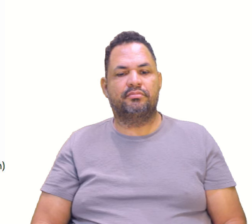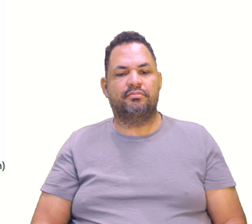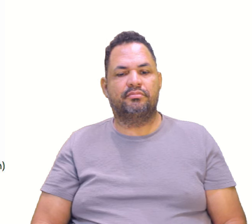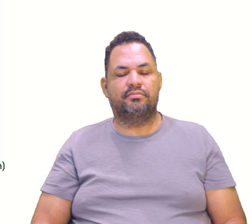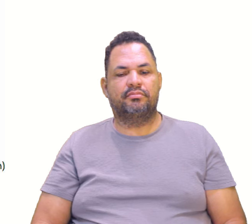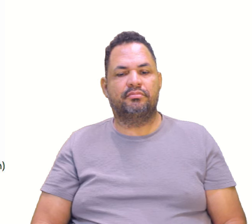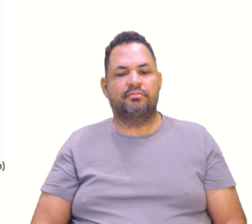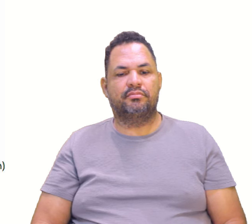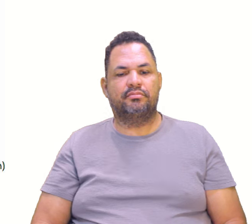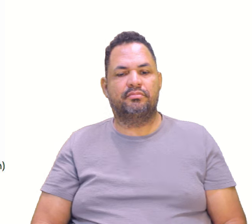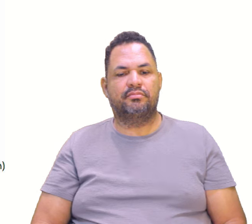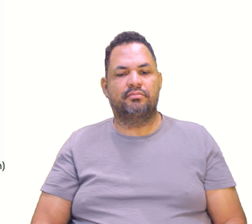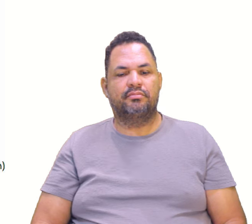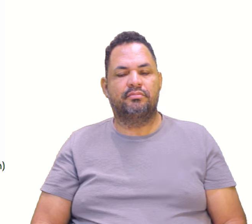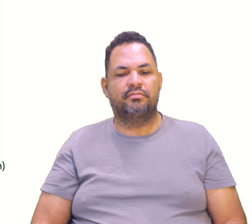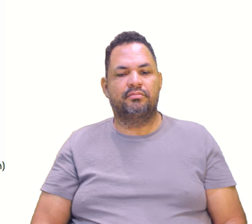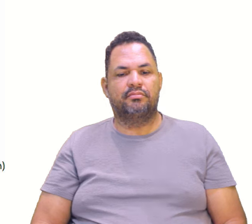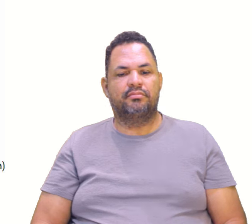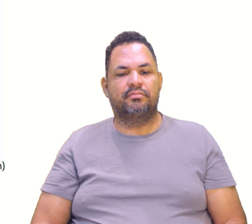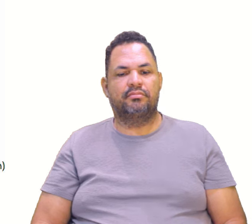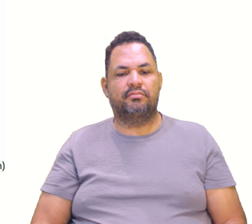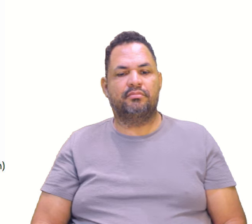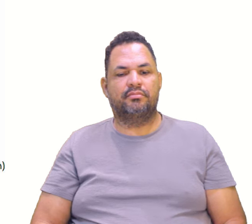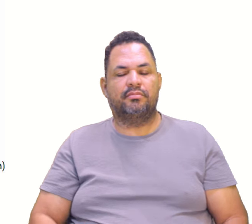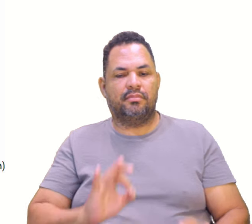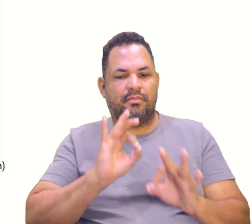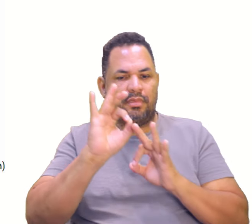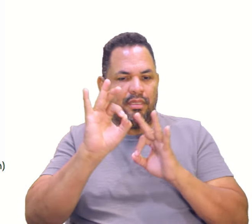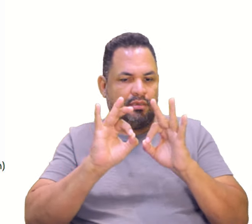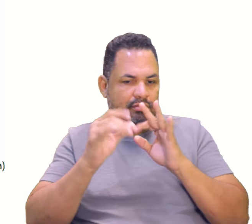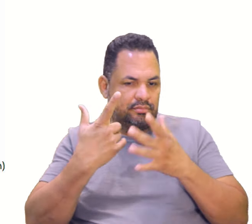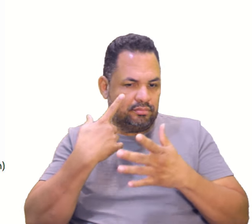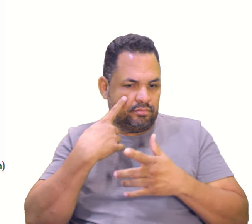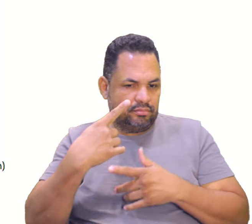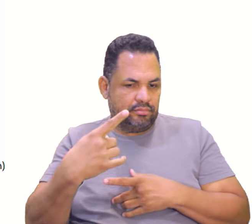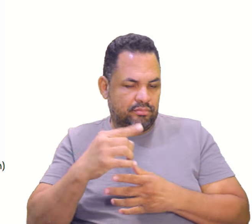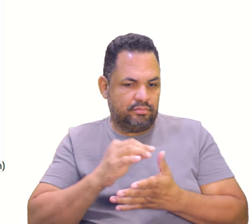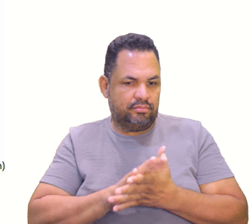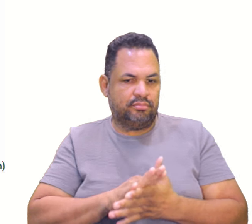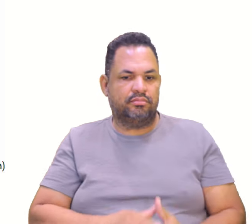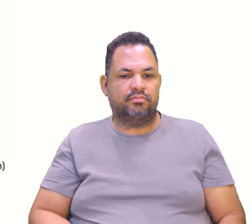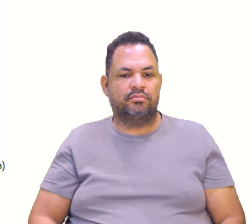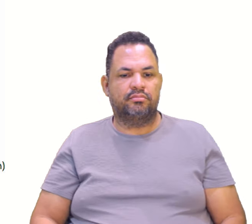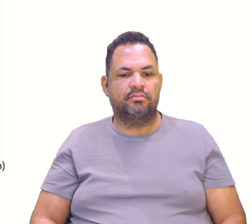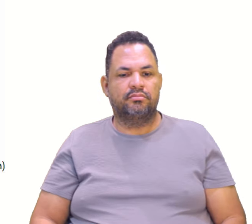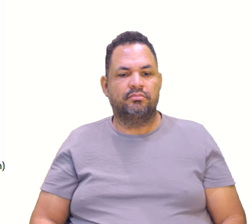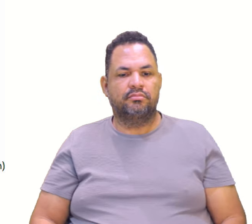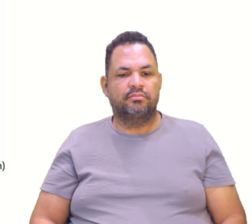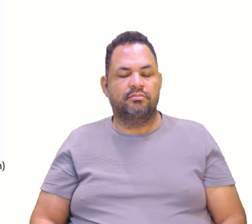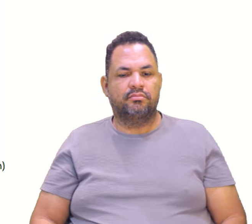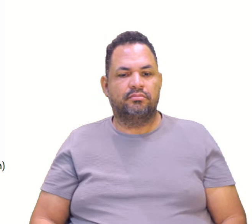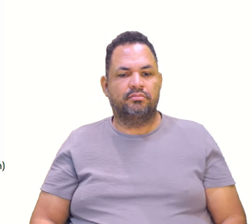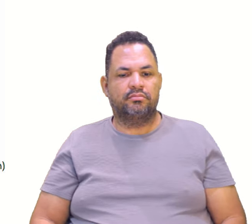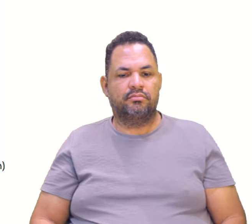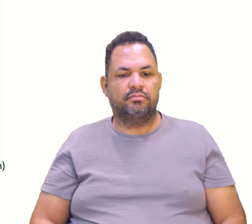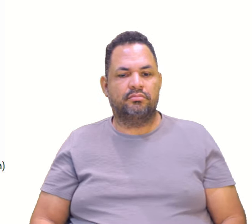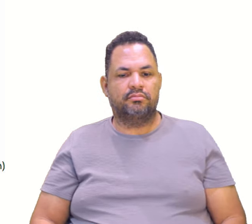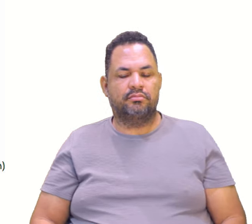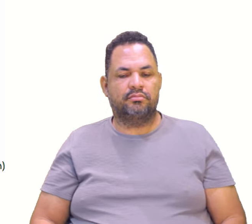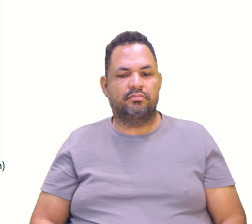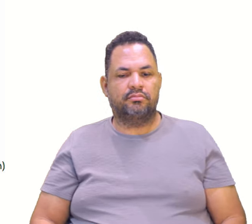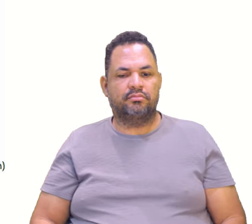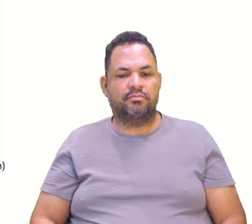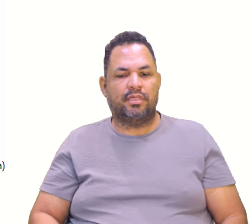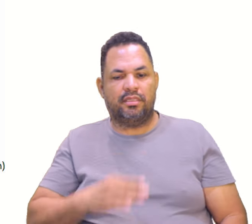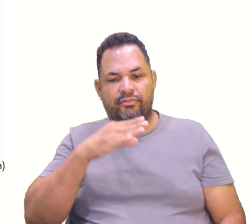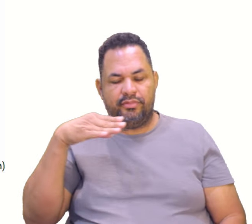igualzinho. Até pela geometria da coisa, aqui, ó, atravessa na diagonal dois quadradinhos. Aqui também atravessa